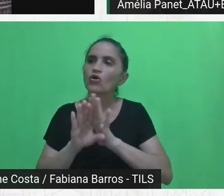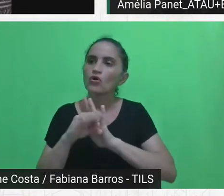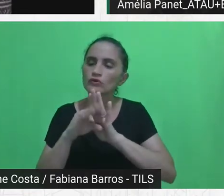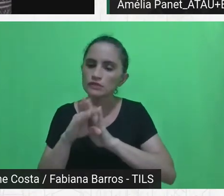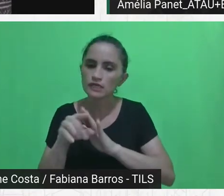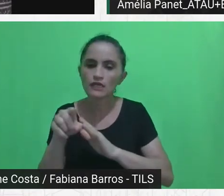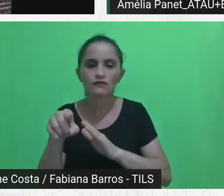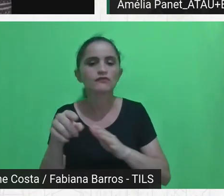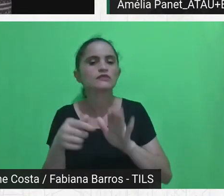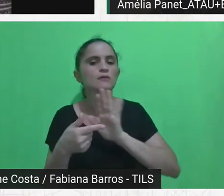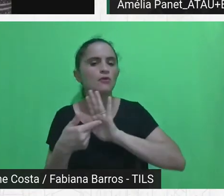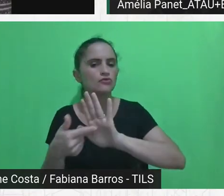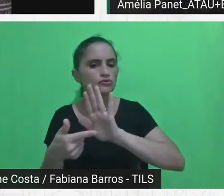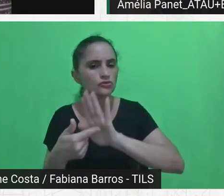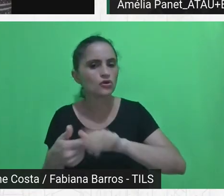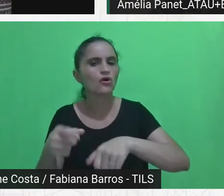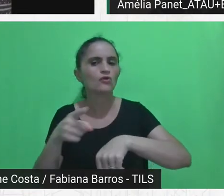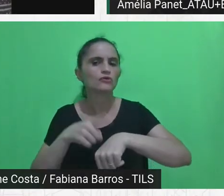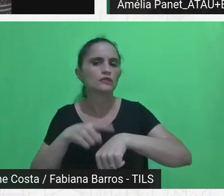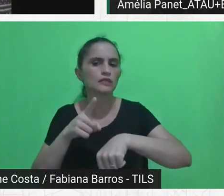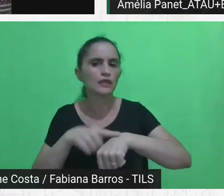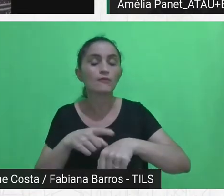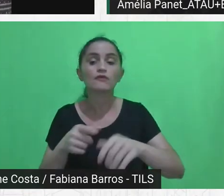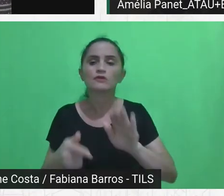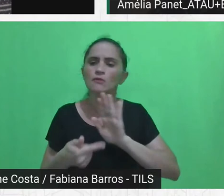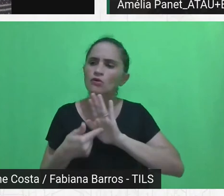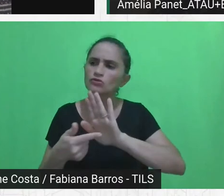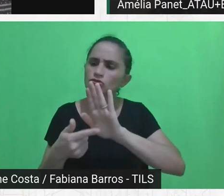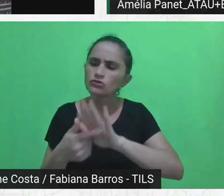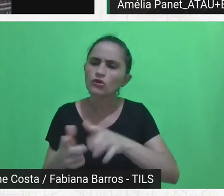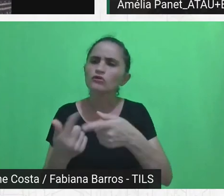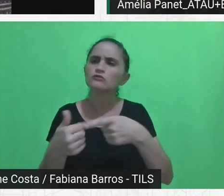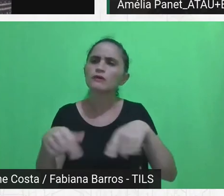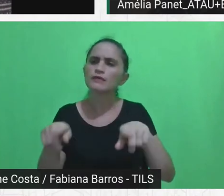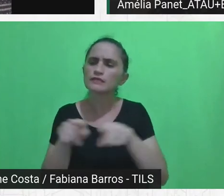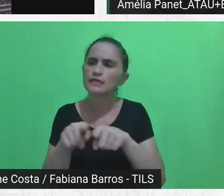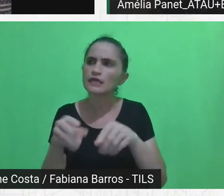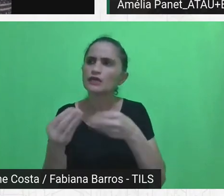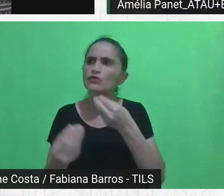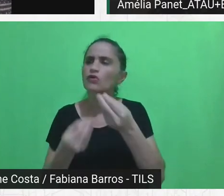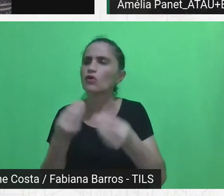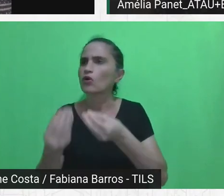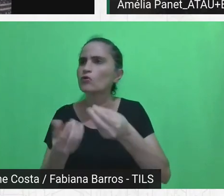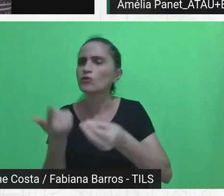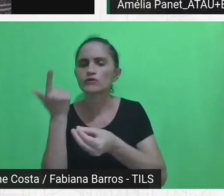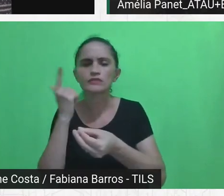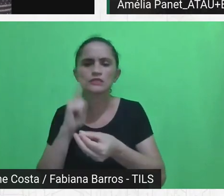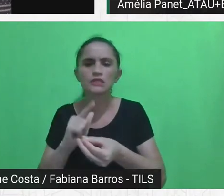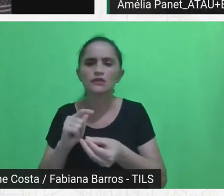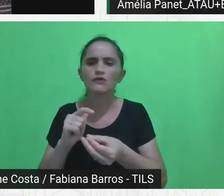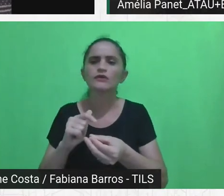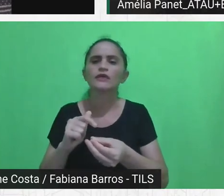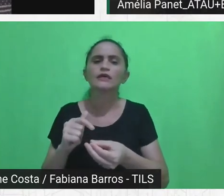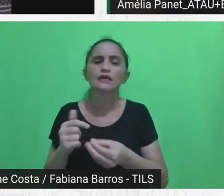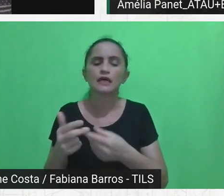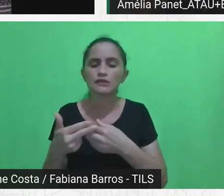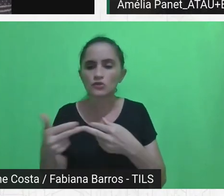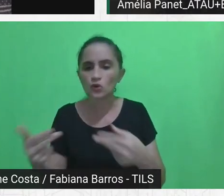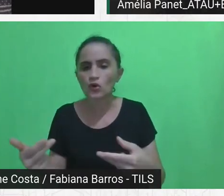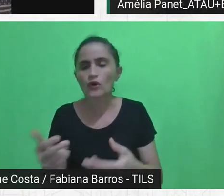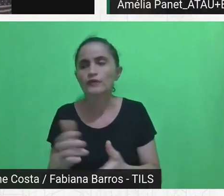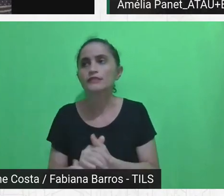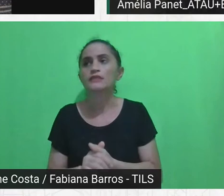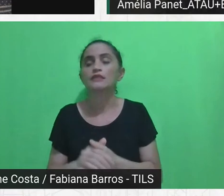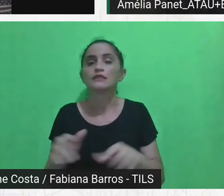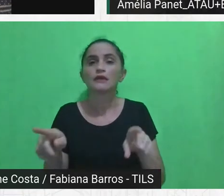tempo, com todos os seus parceiros, a estrutura do curso, as conquistas que vocês estão fazendo, desde ações que são até de uma